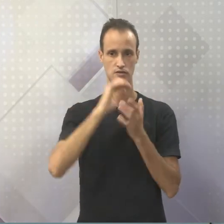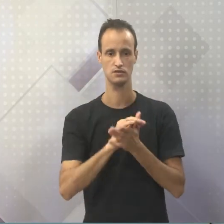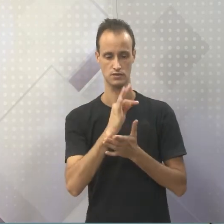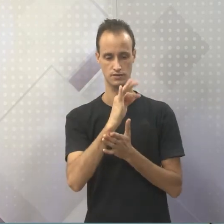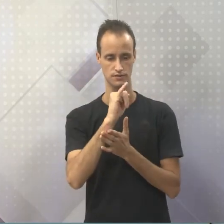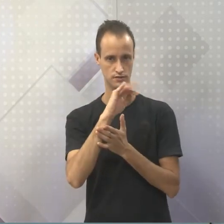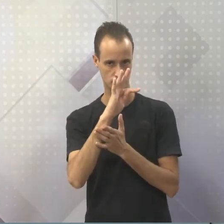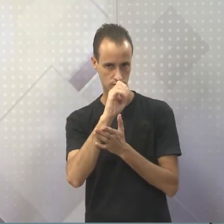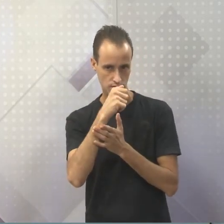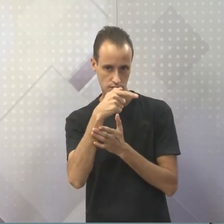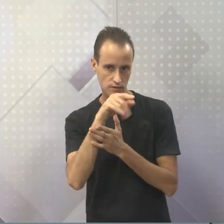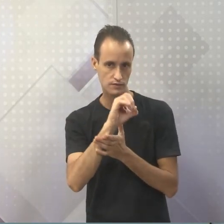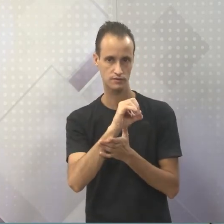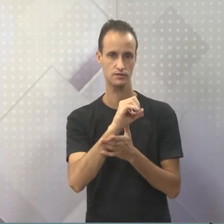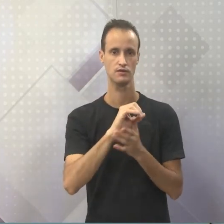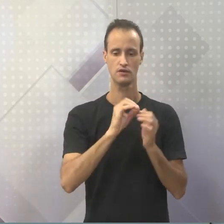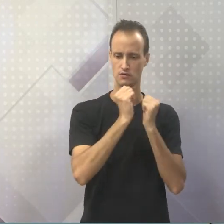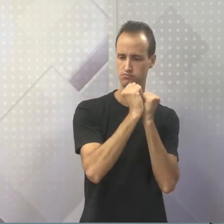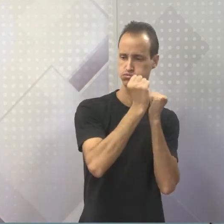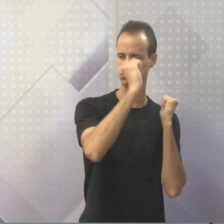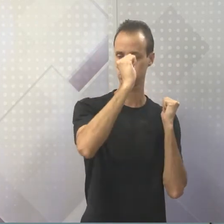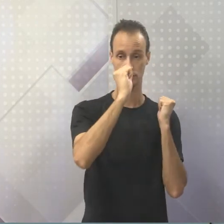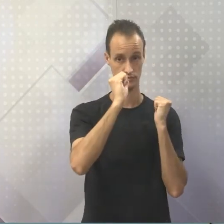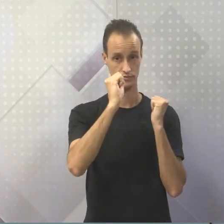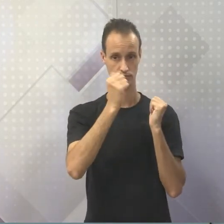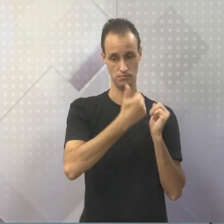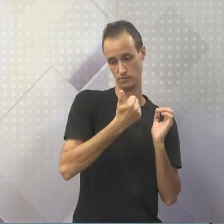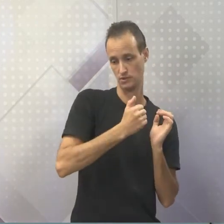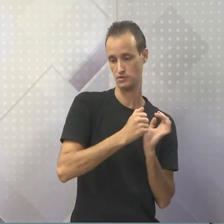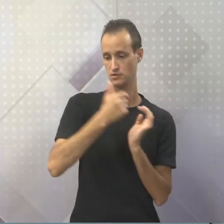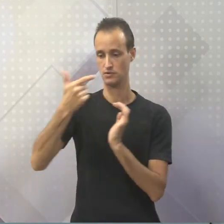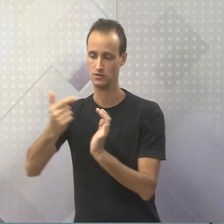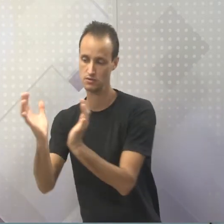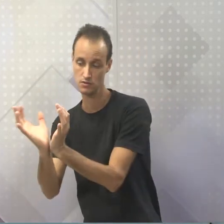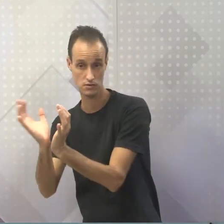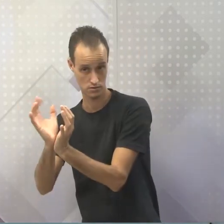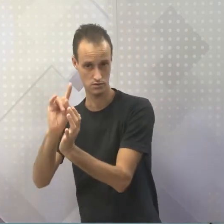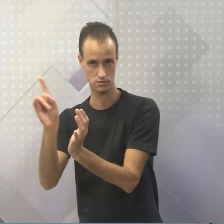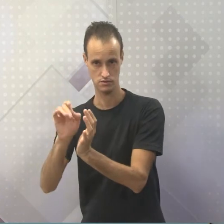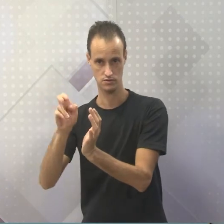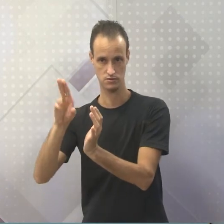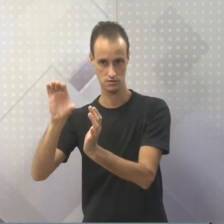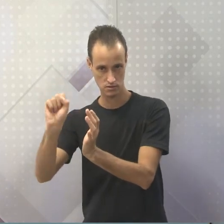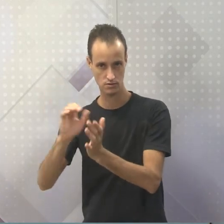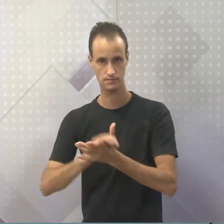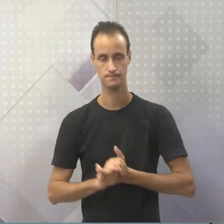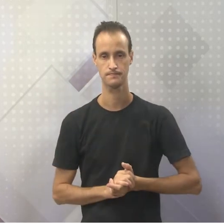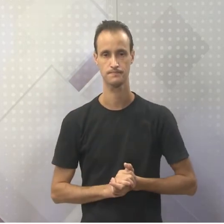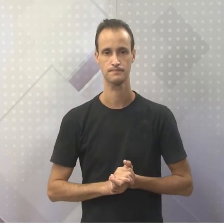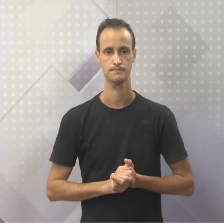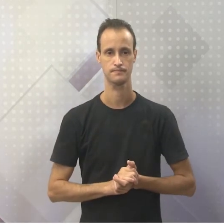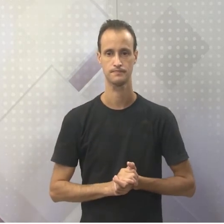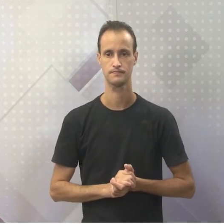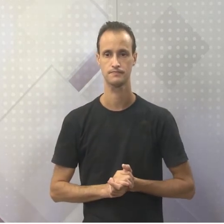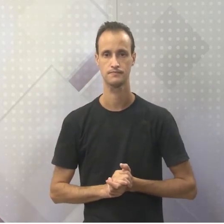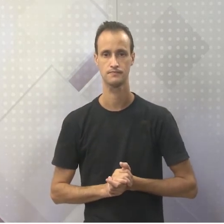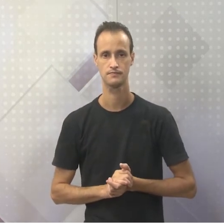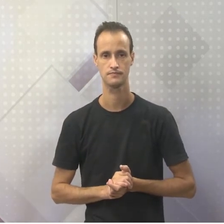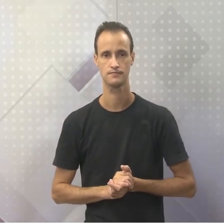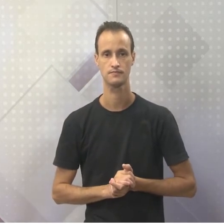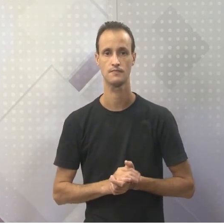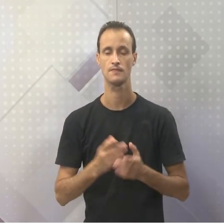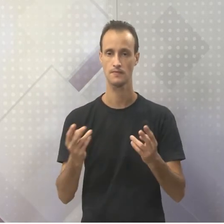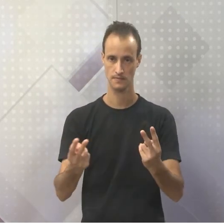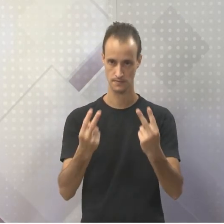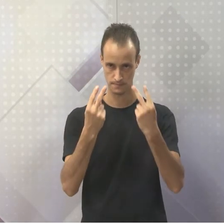antes de Zeus e sua turma, vamos dizer assim, tá? Zeus e seus irmãos, tá bom? Vamos voltar aqui para o slide.